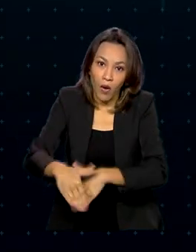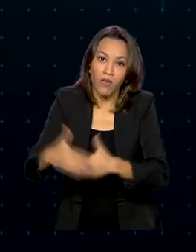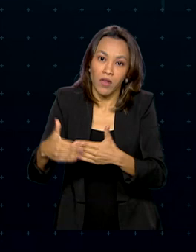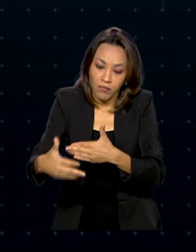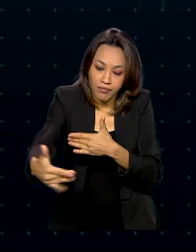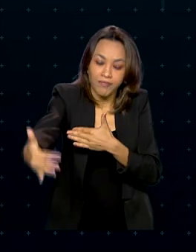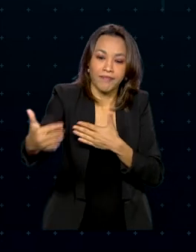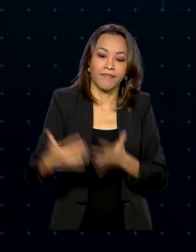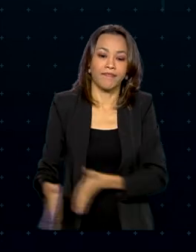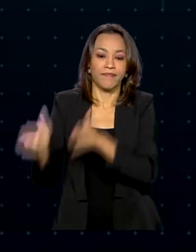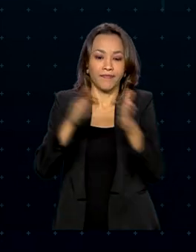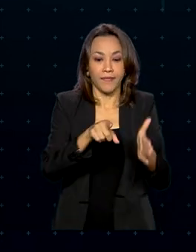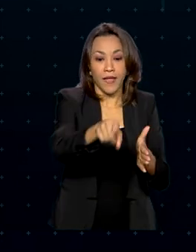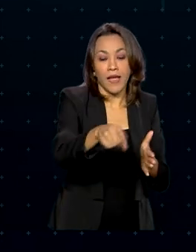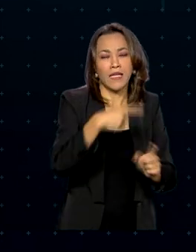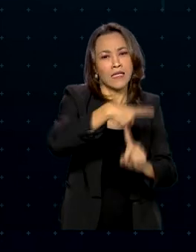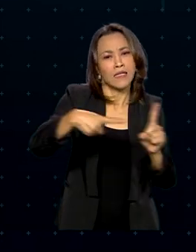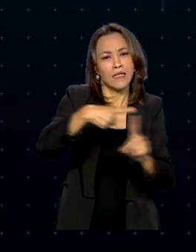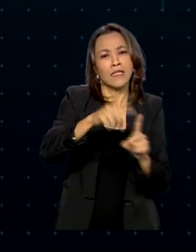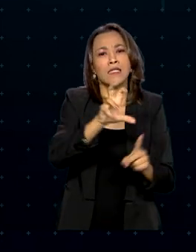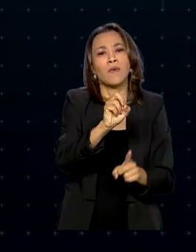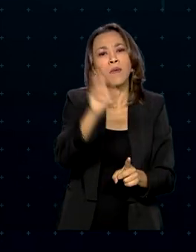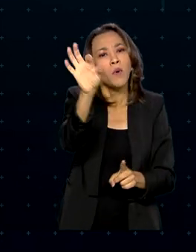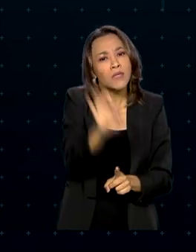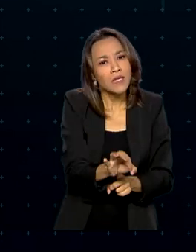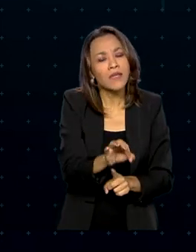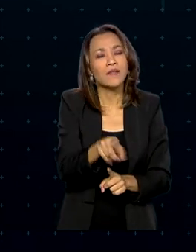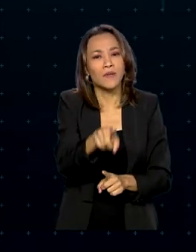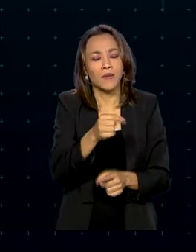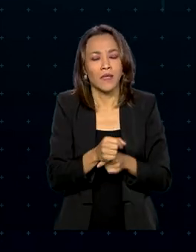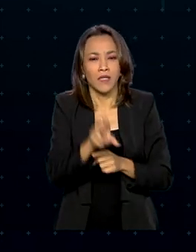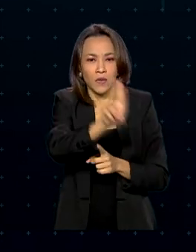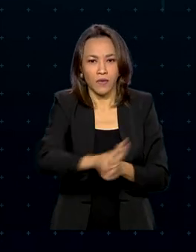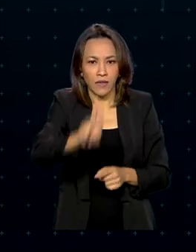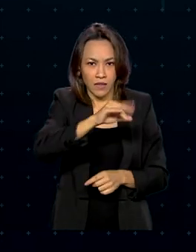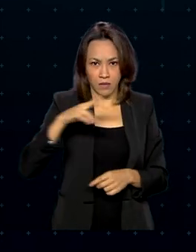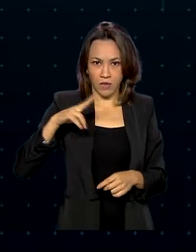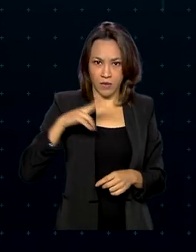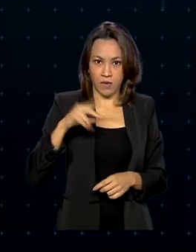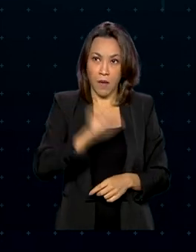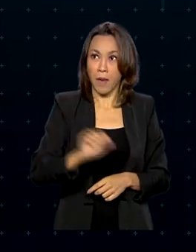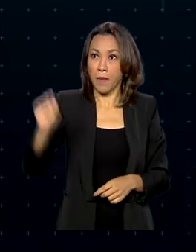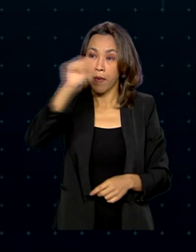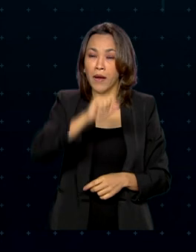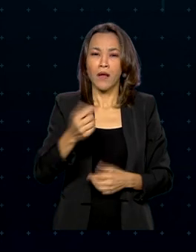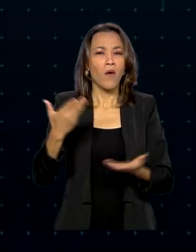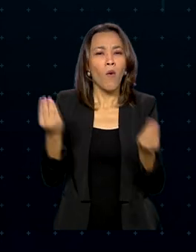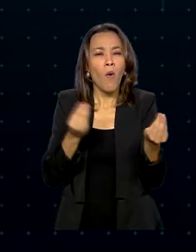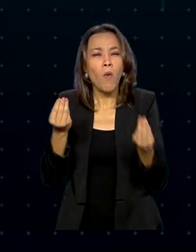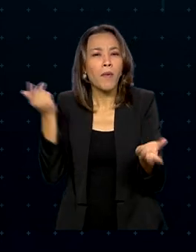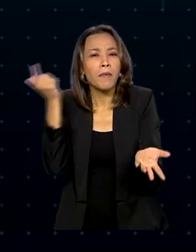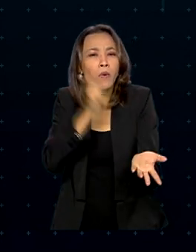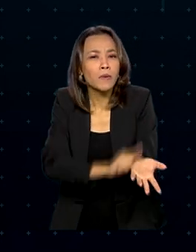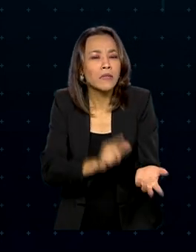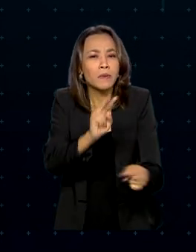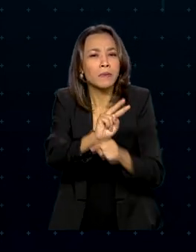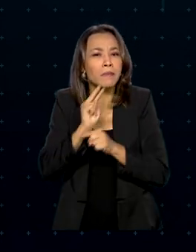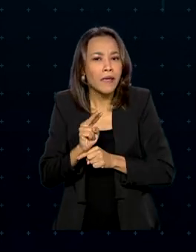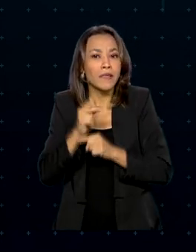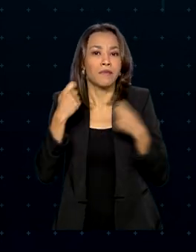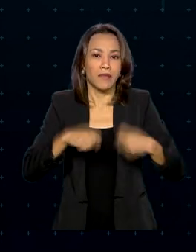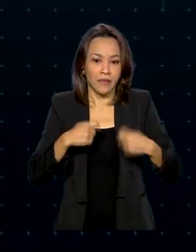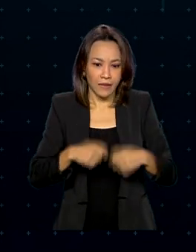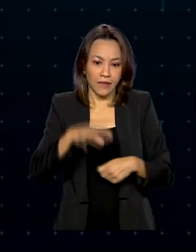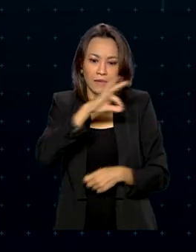mensalidade do curso superior em instituições particulares de ensino. Para ter acesso ao fundo, é preciso ter renda